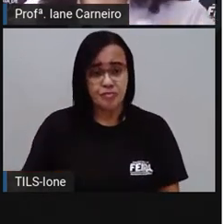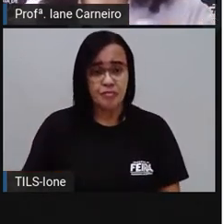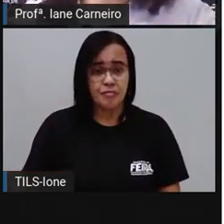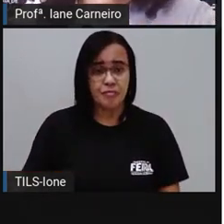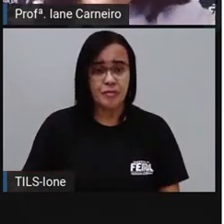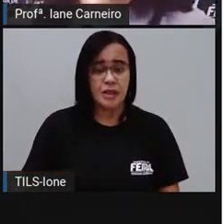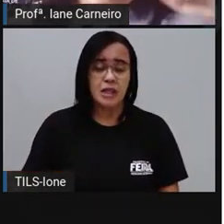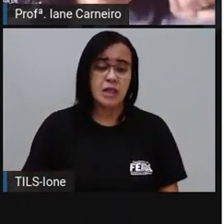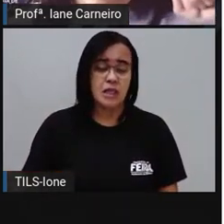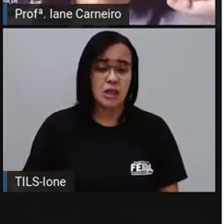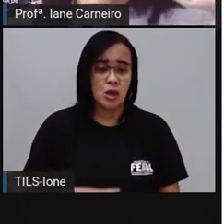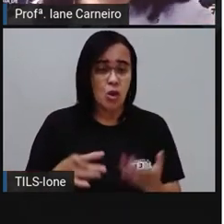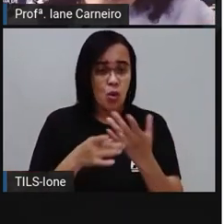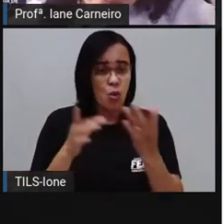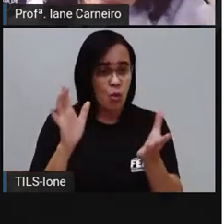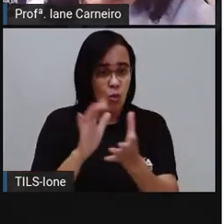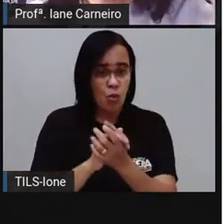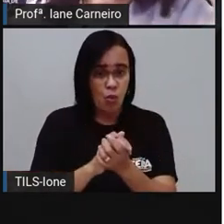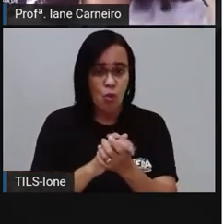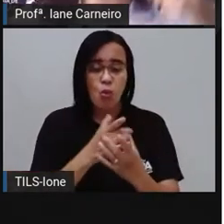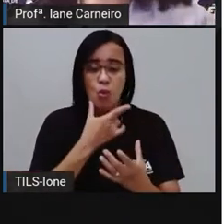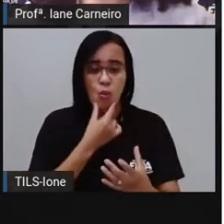tornar padrasto dela, certo?